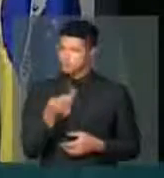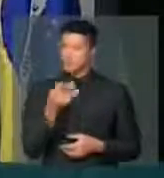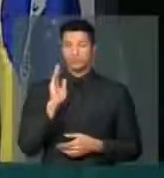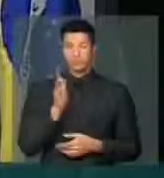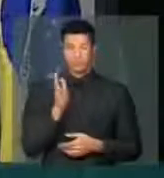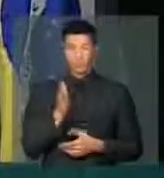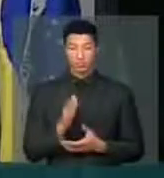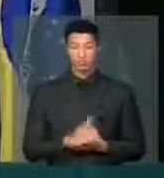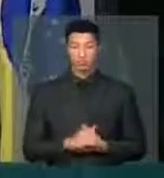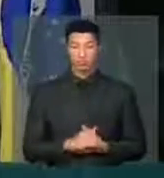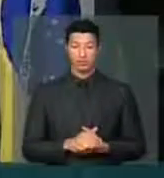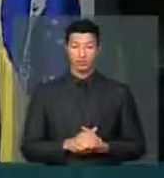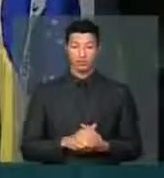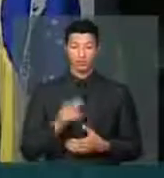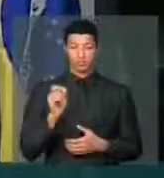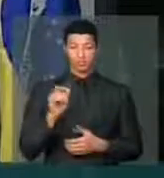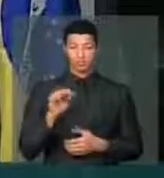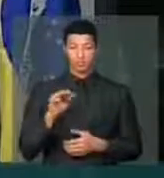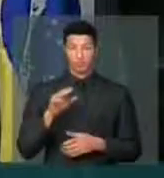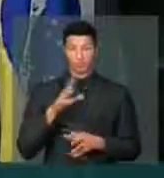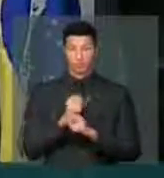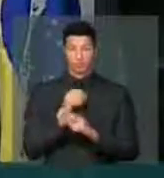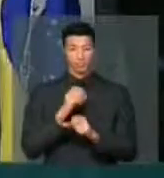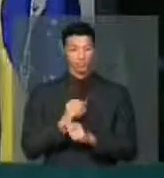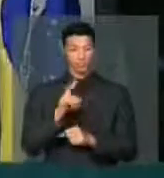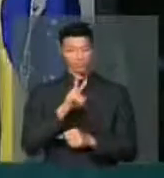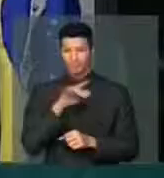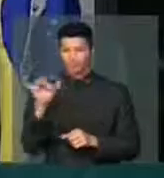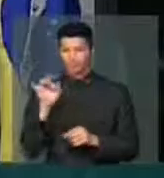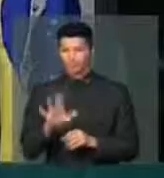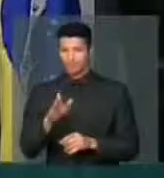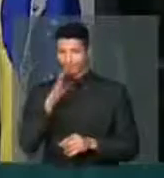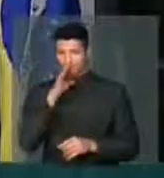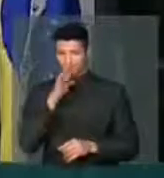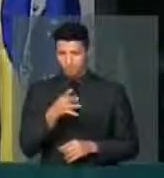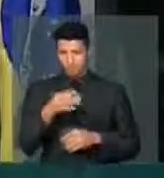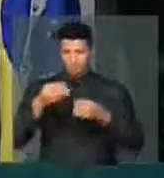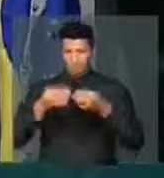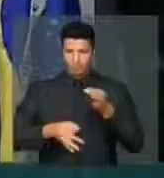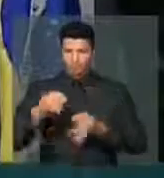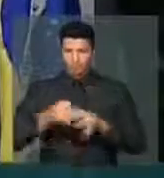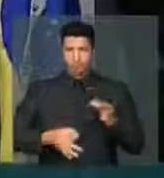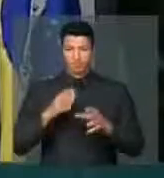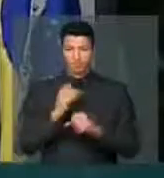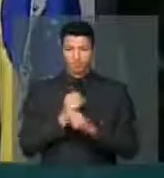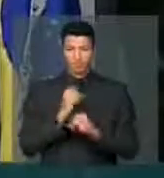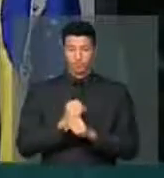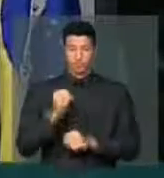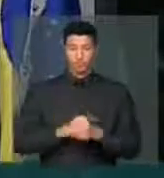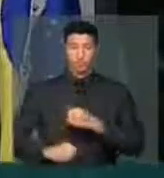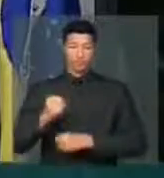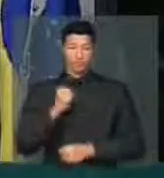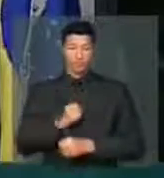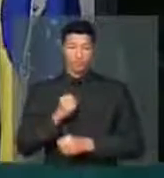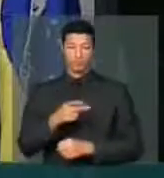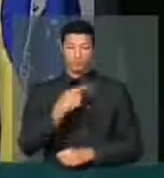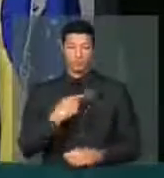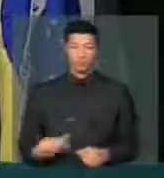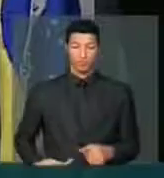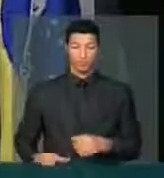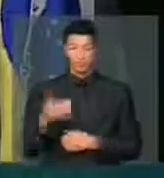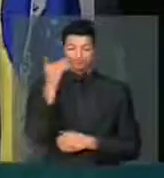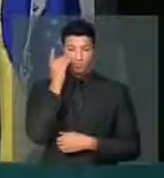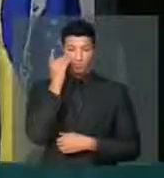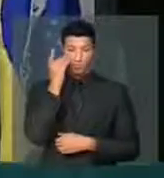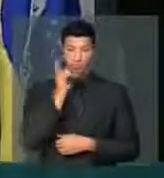que o Tribunal de Contas não vai apenas julgar as contas do ano passado da presidenta